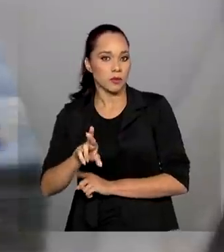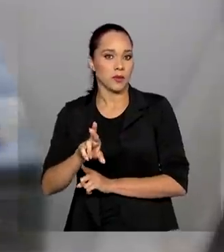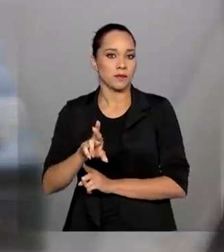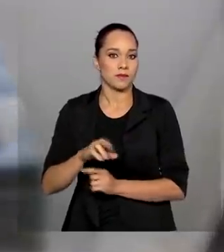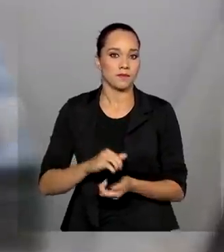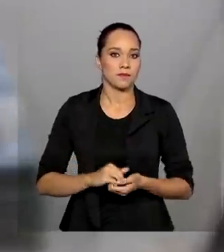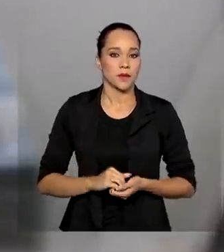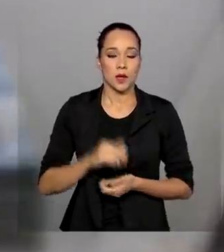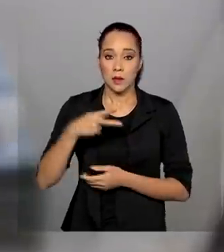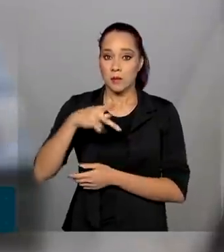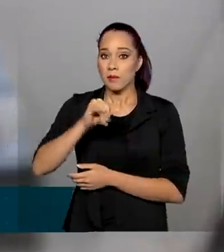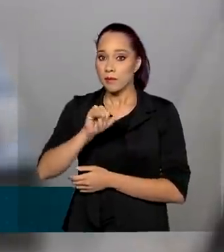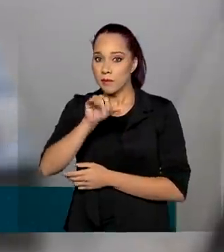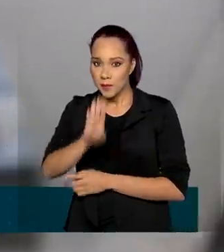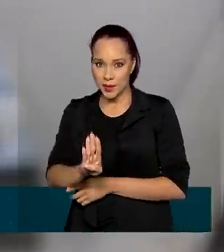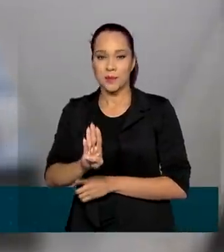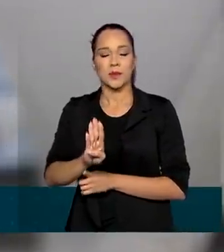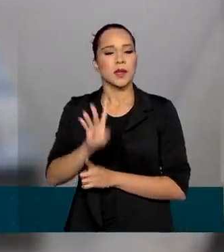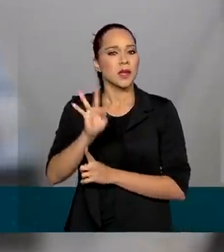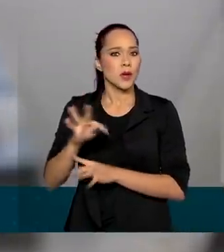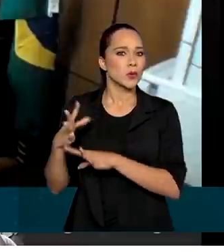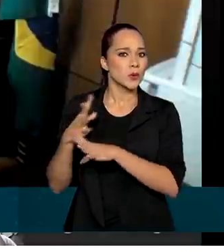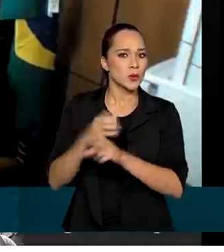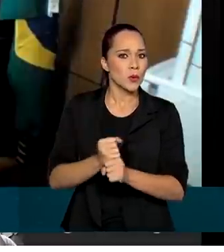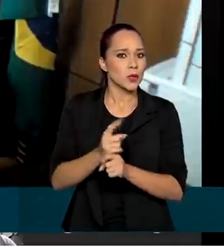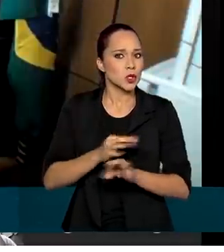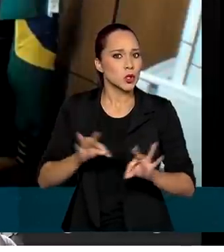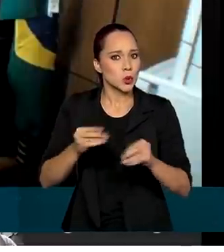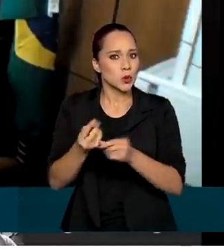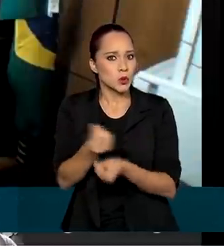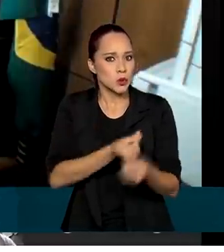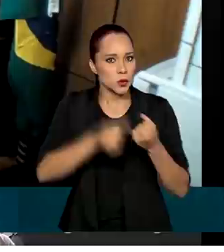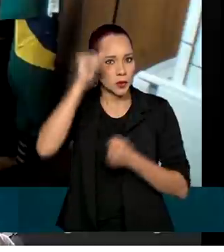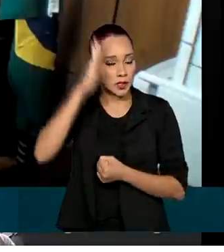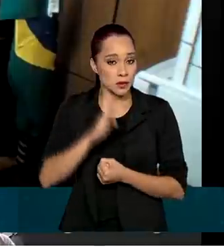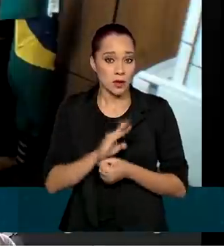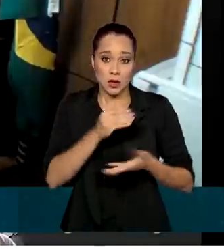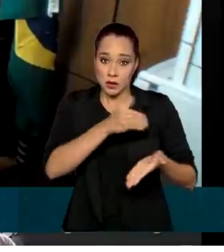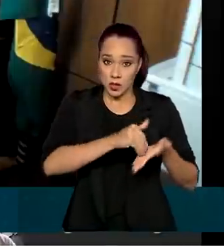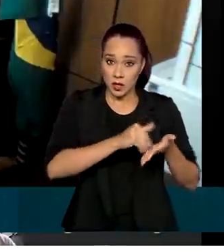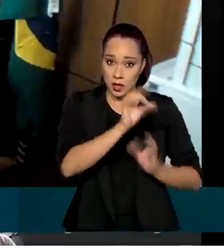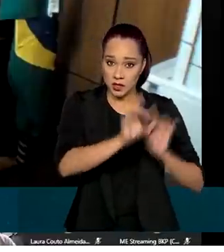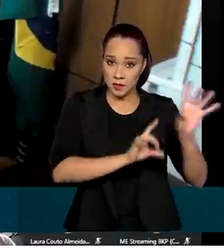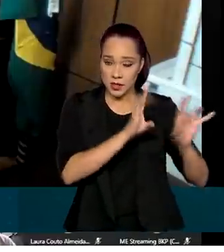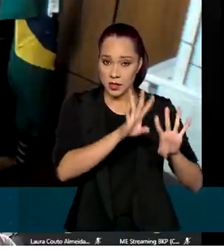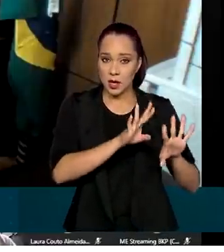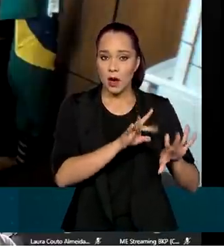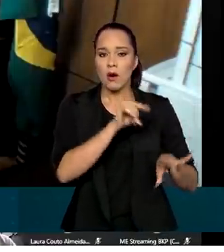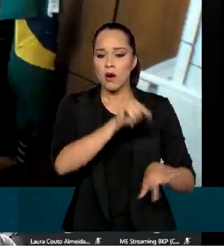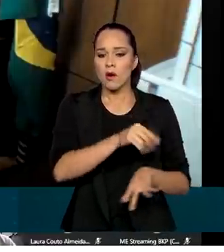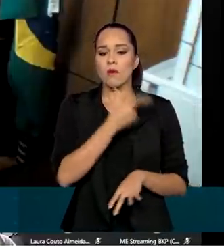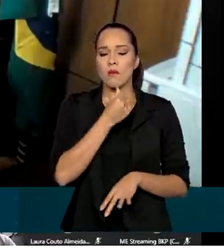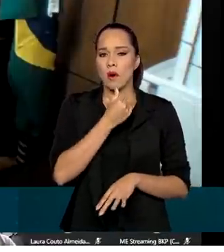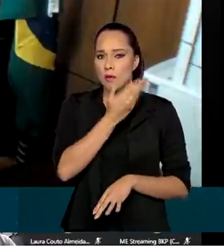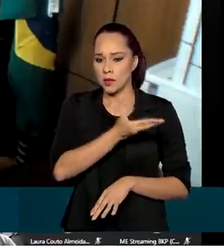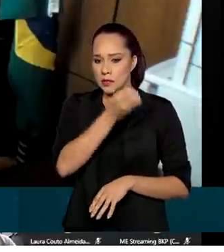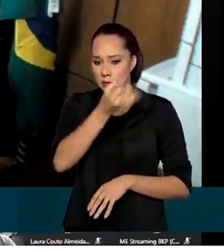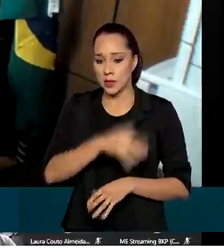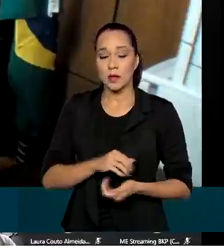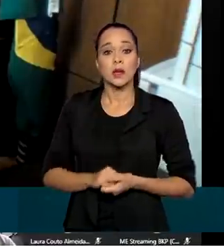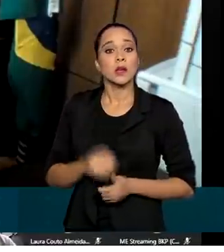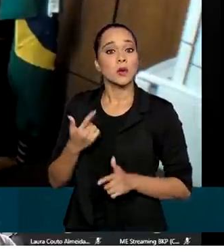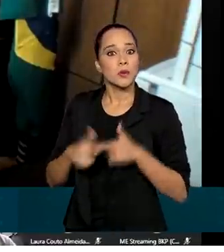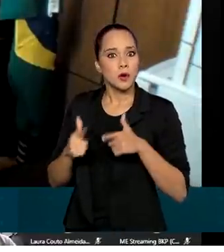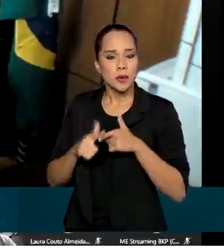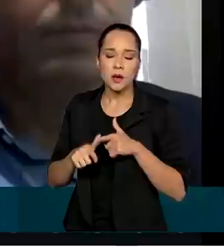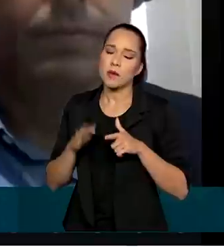interno bruto que é a soma de todas as riquezas do país. Mas, de acordo com o secretário especial de Fazenda, Valderi Rodrigues, a crise